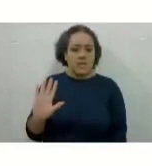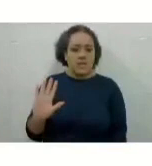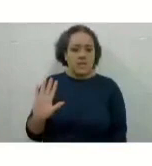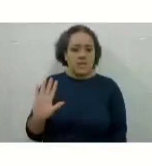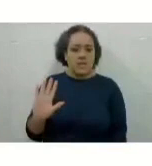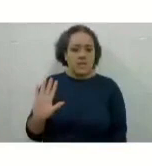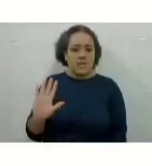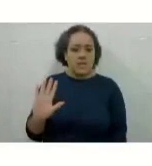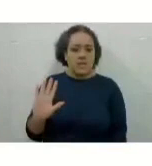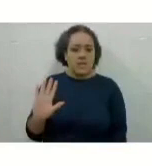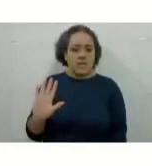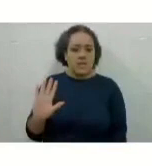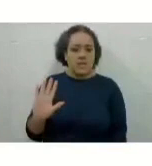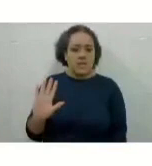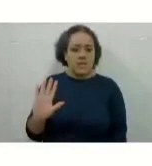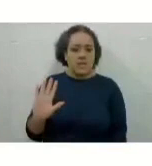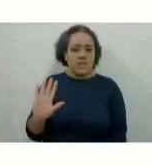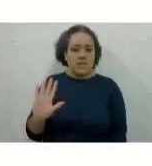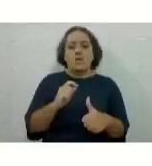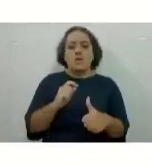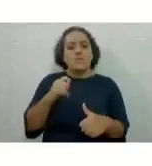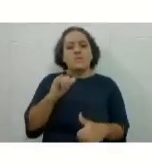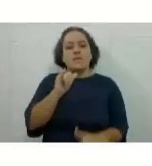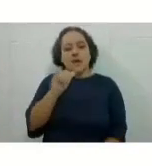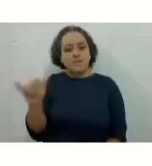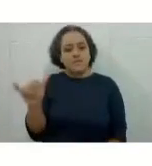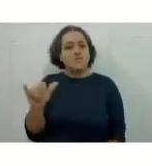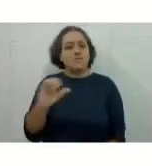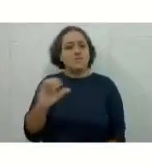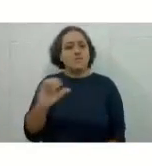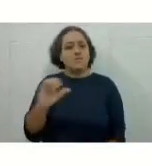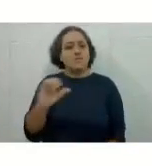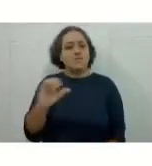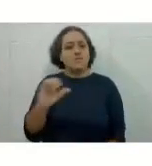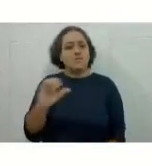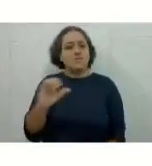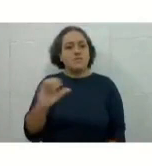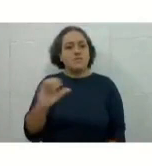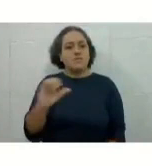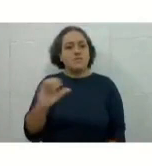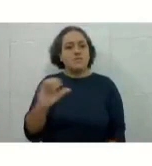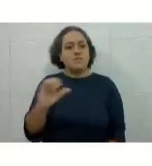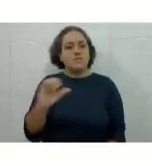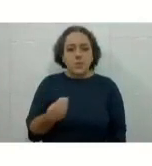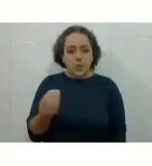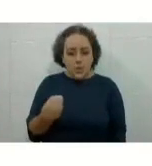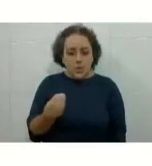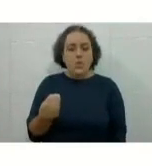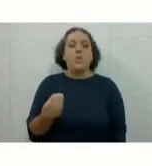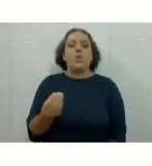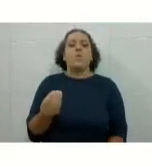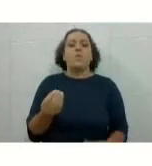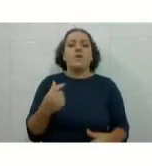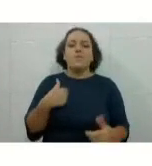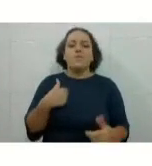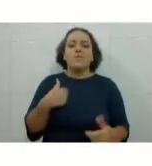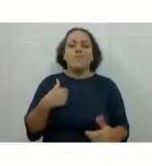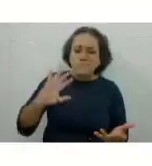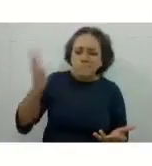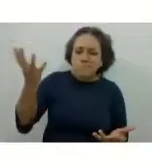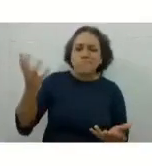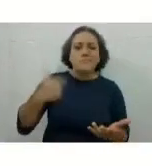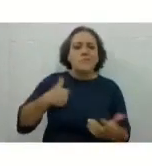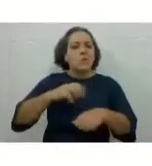você precisa comunicar à coordenadoria que você perdeu porque você está doente, você está de atestado